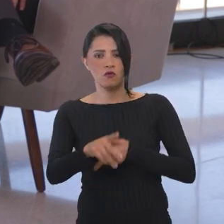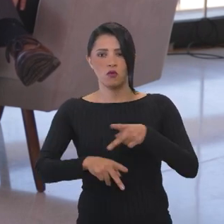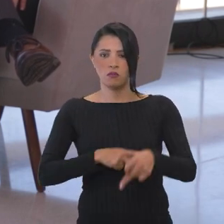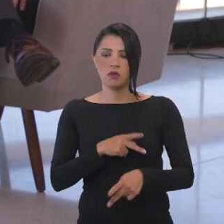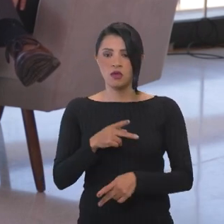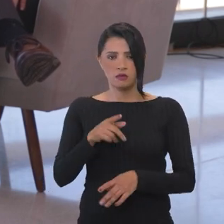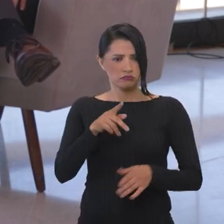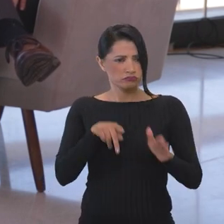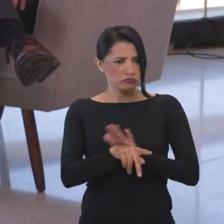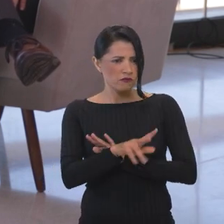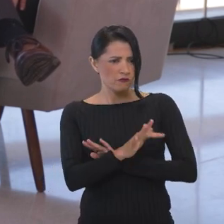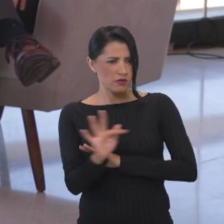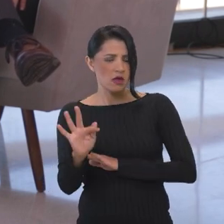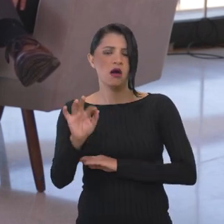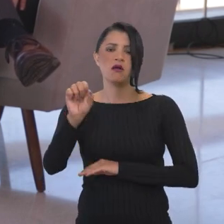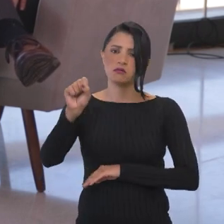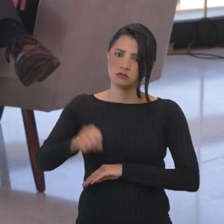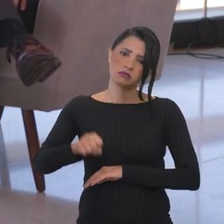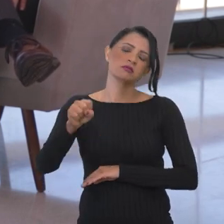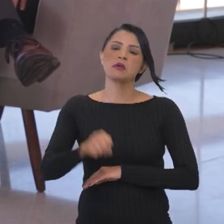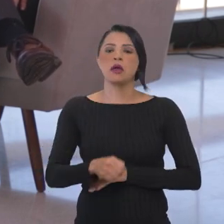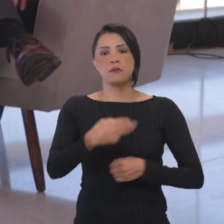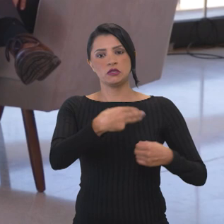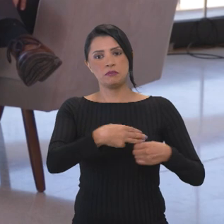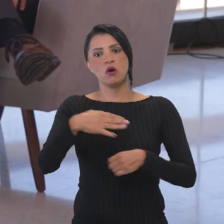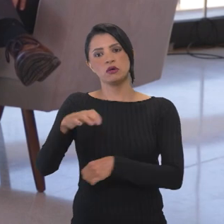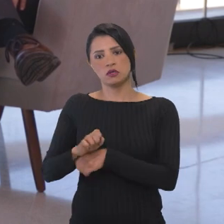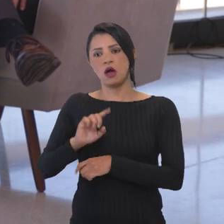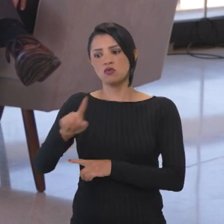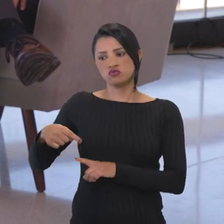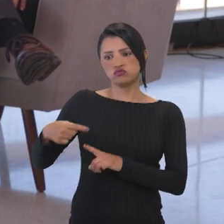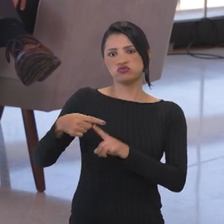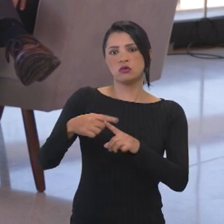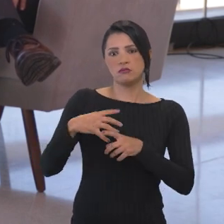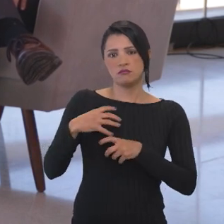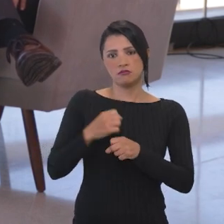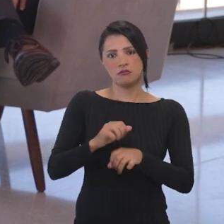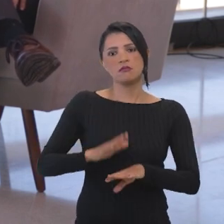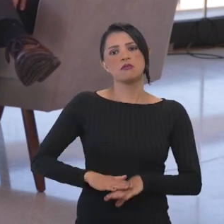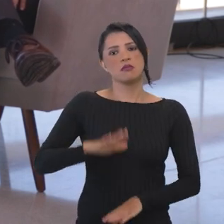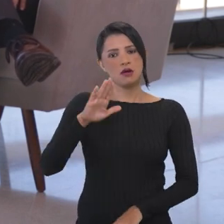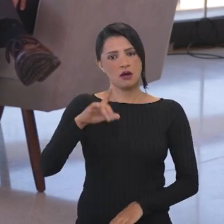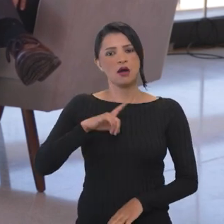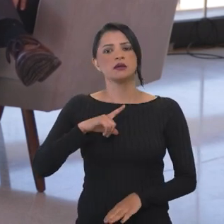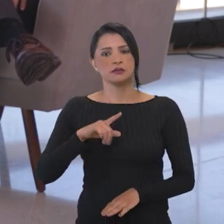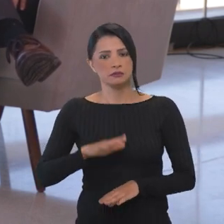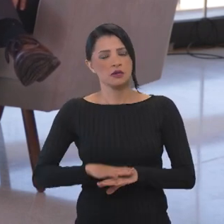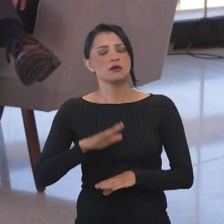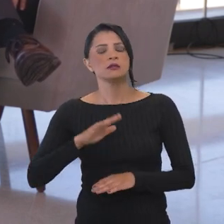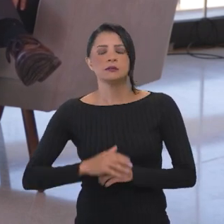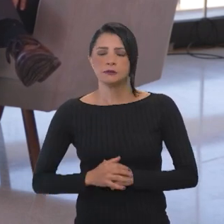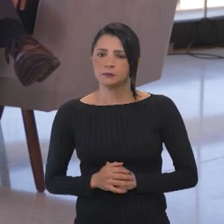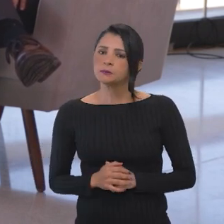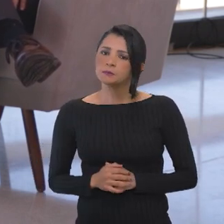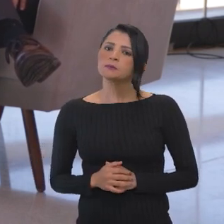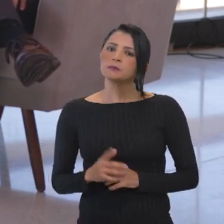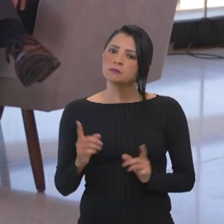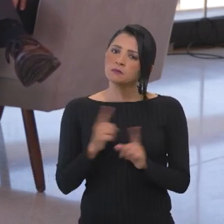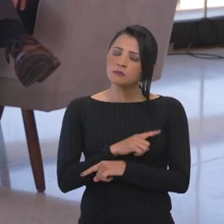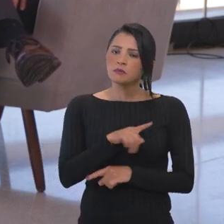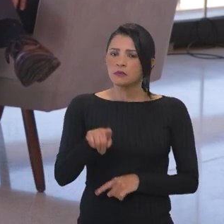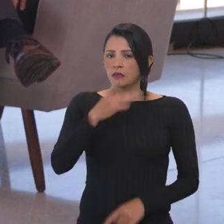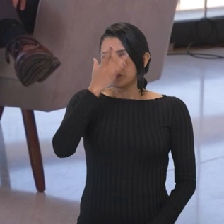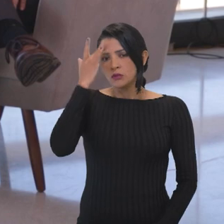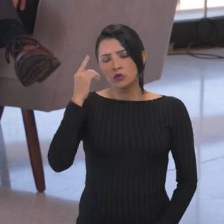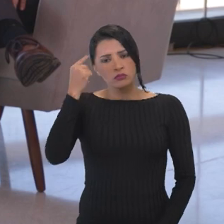Federais. Federais. Porque se a pegar a municipal, estadual, é muito mais. Aí 11 milhões. É, por aí. Algo como 11 milhões. E, ao